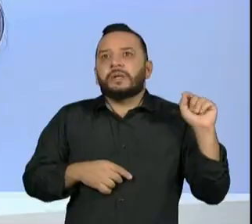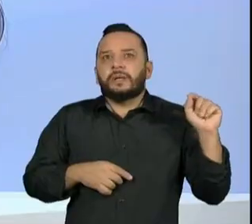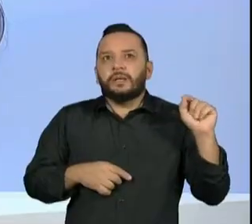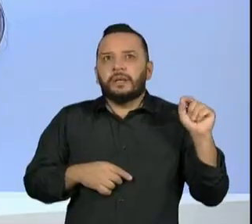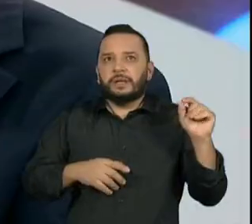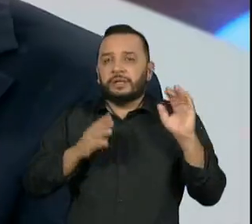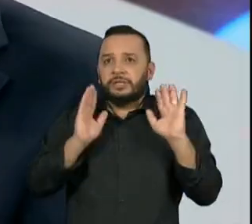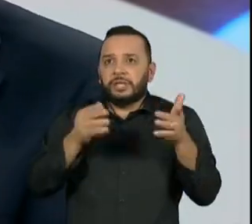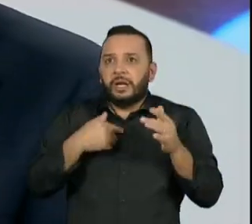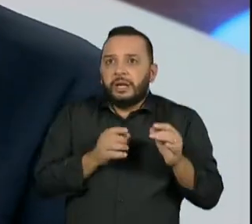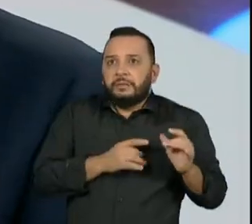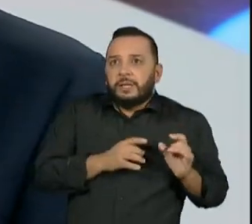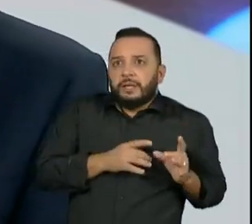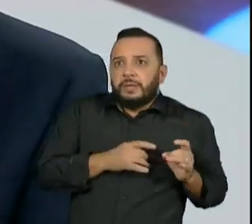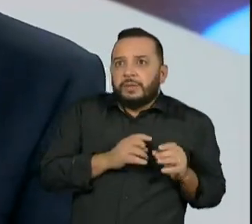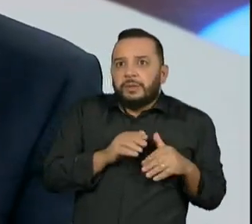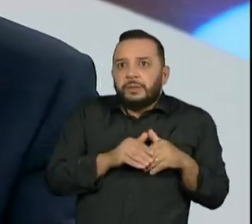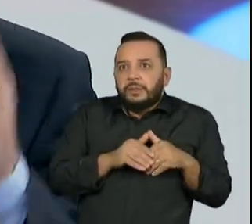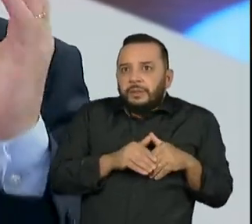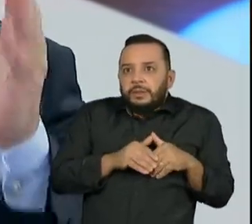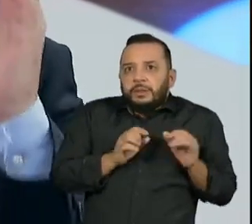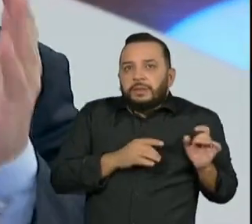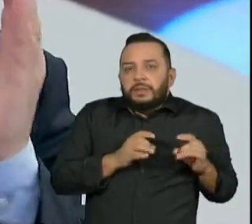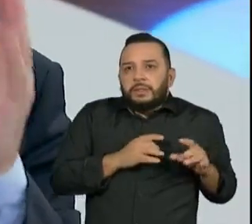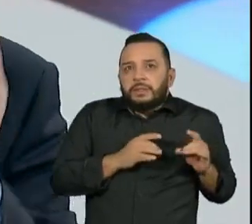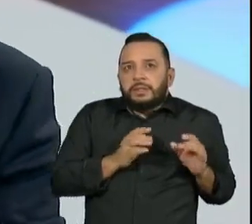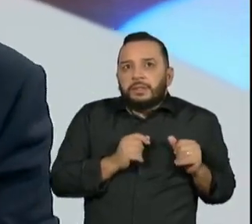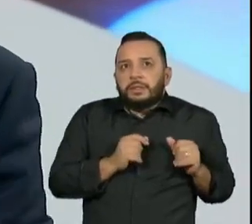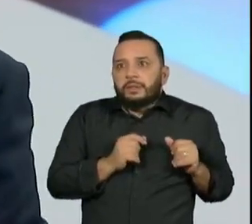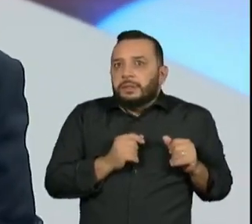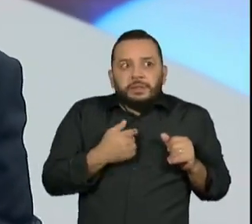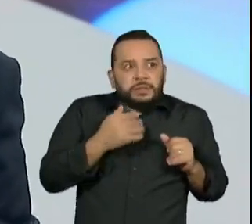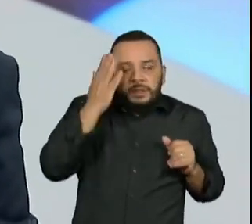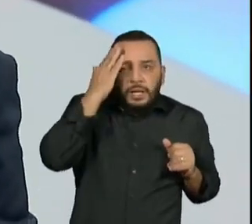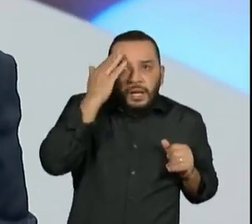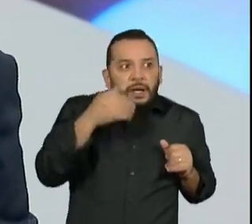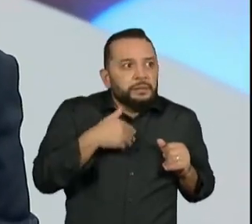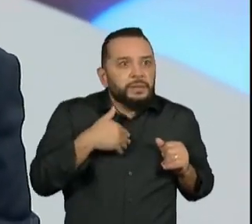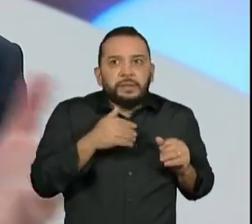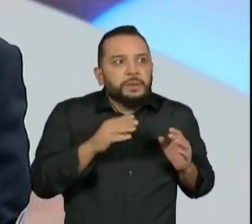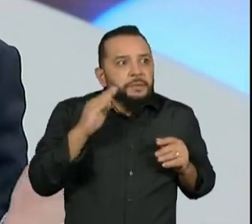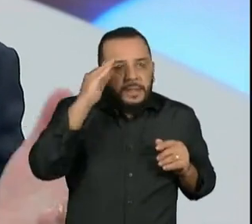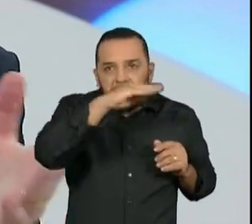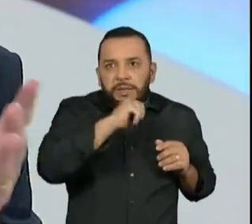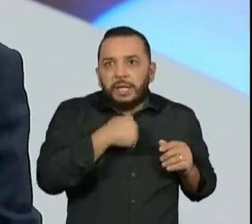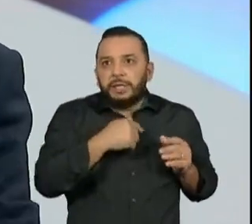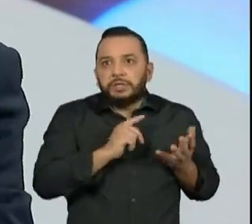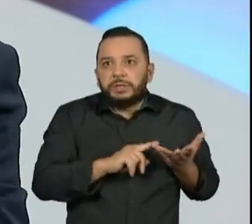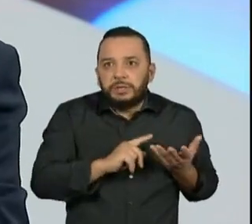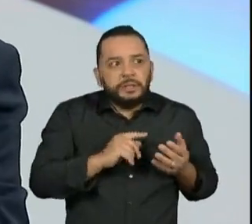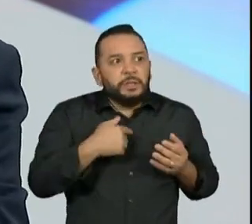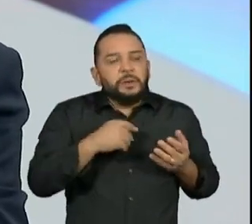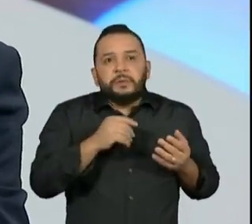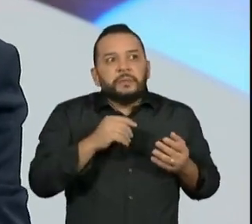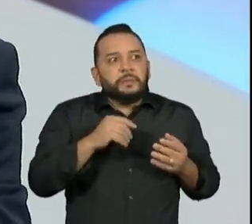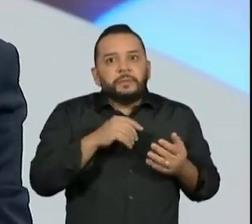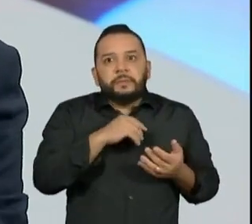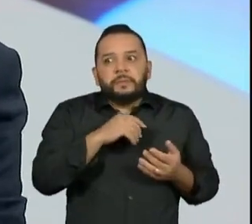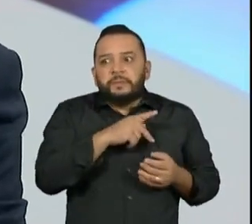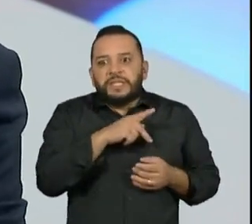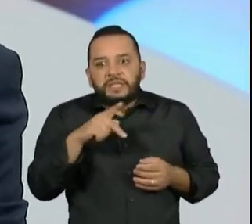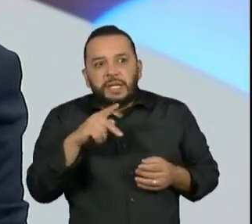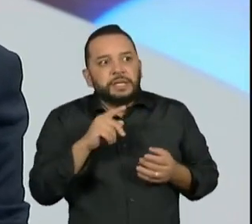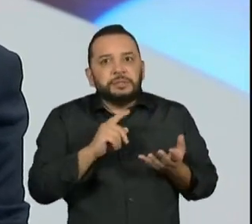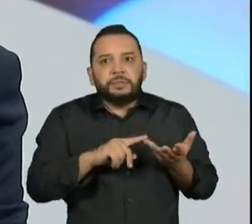ditador. Nas ditaduras é assim, você só fala do ditador. O Brasil, que é uma democracia, só